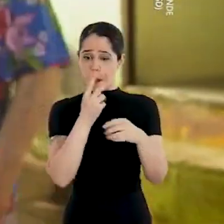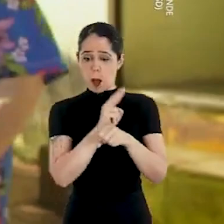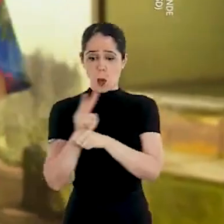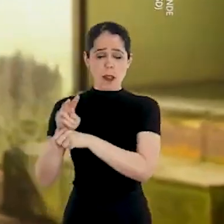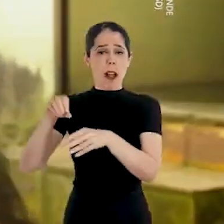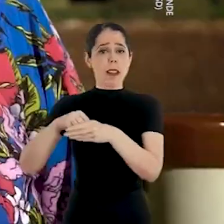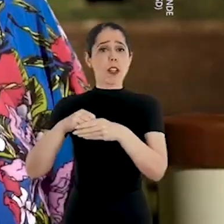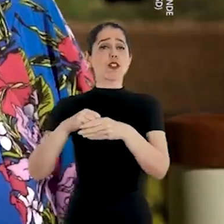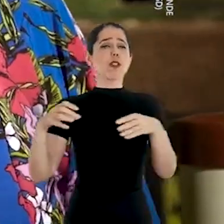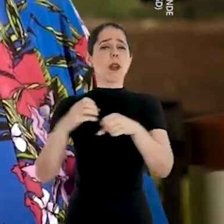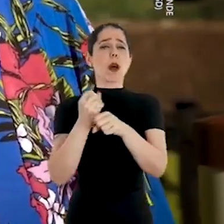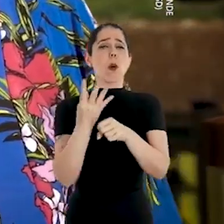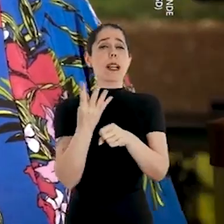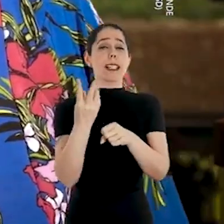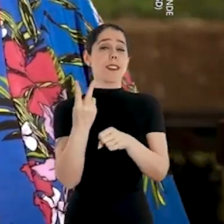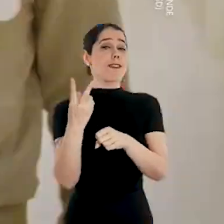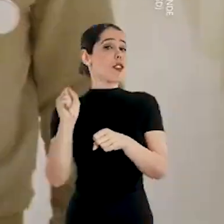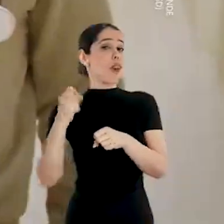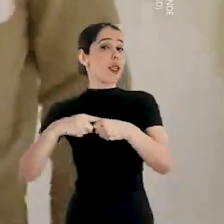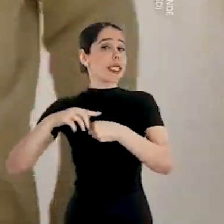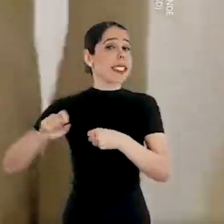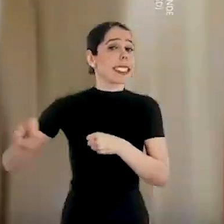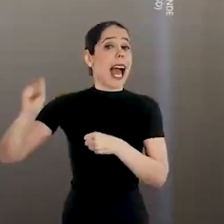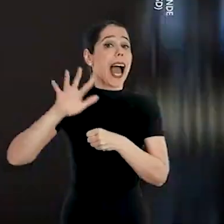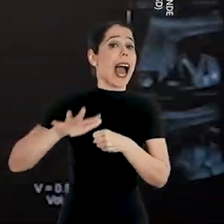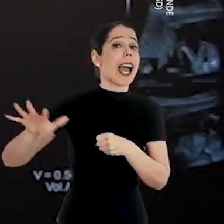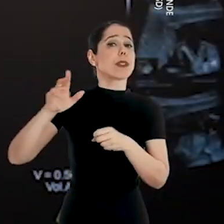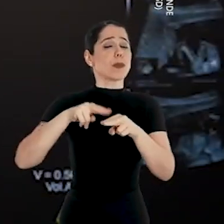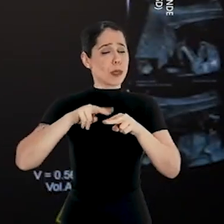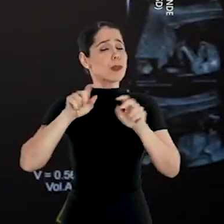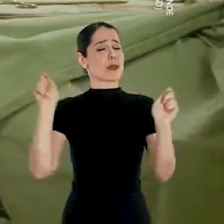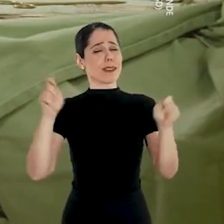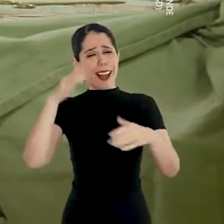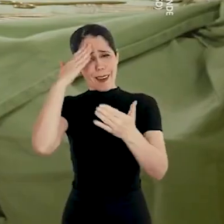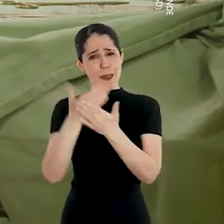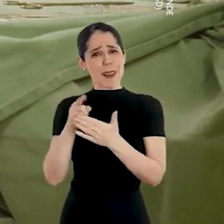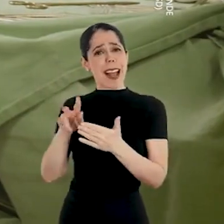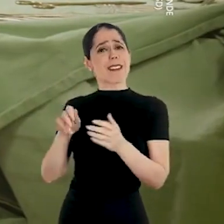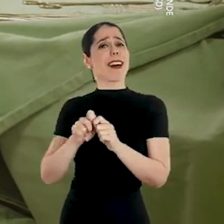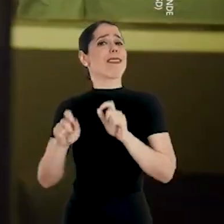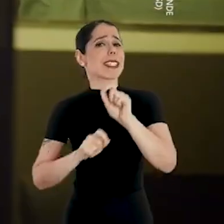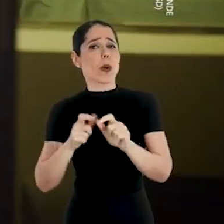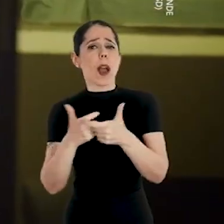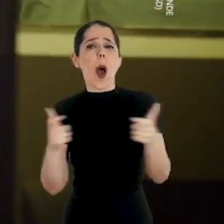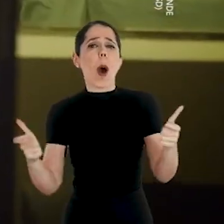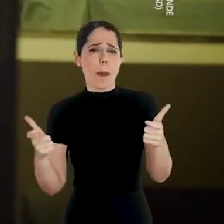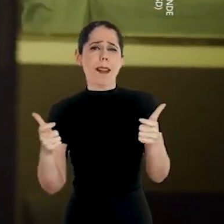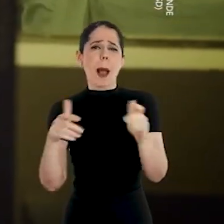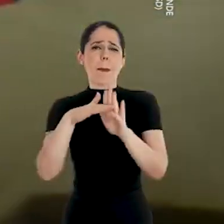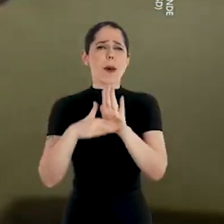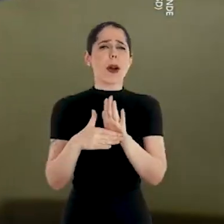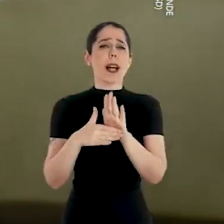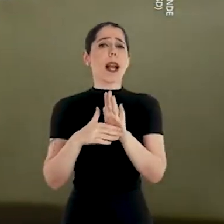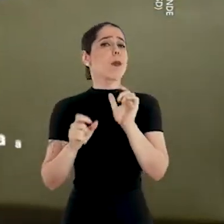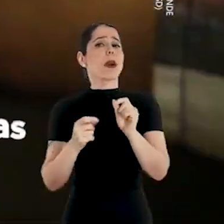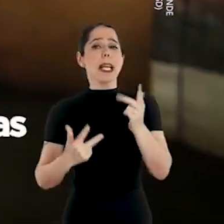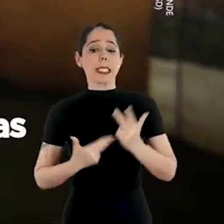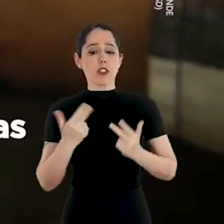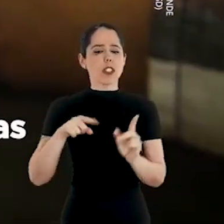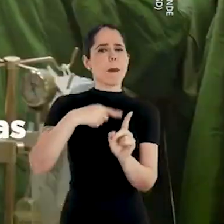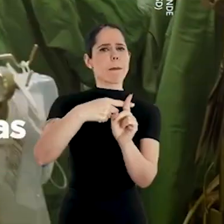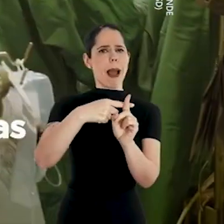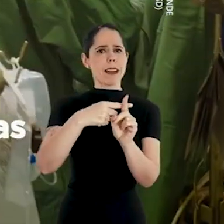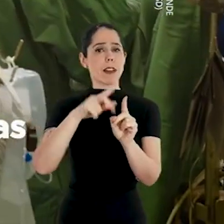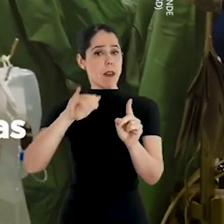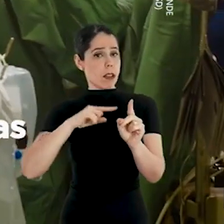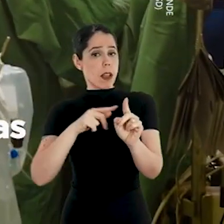428 cidades. Por isso, você pode confiar que ele vai ampliar o programa Cirurgia Mais, com mais